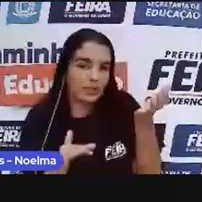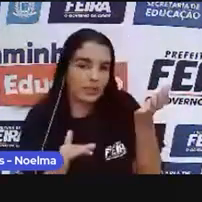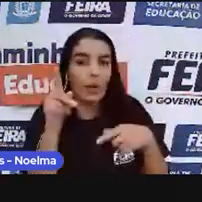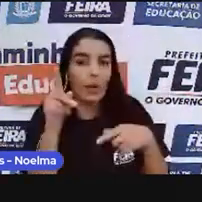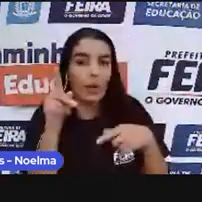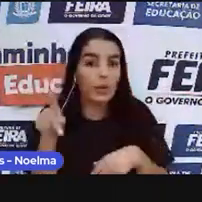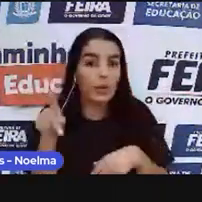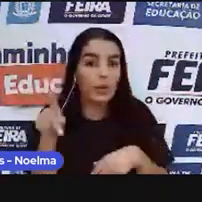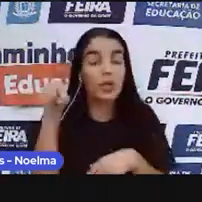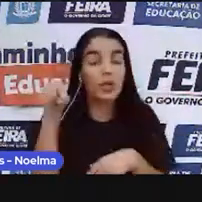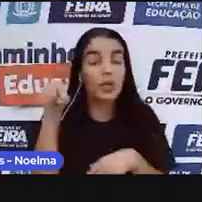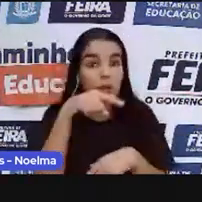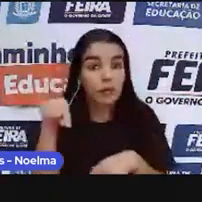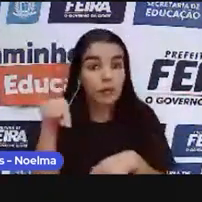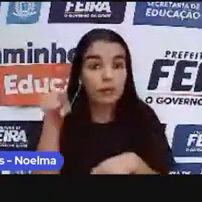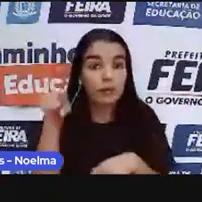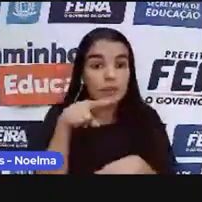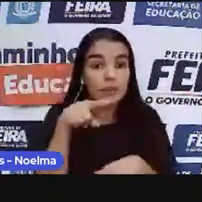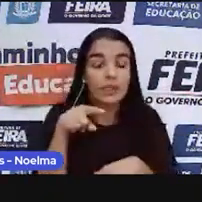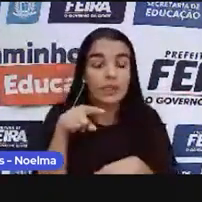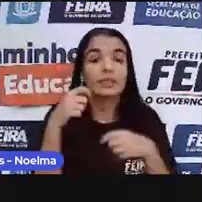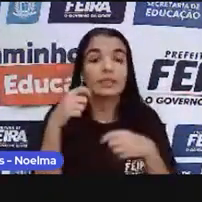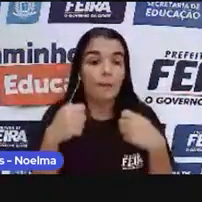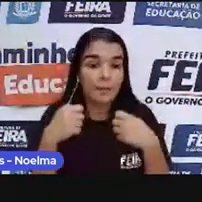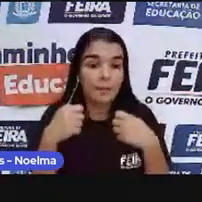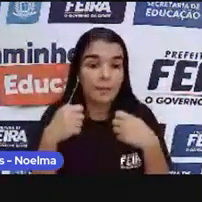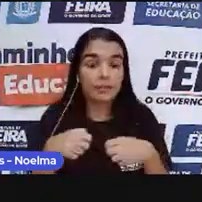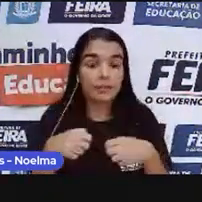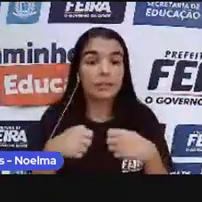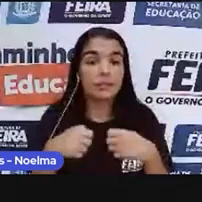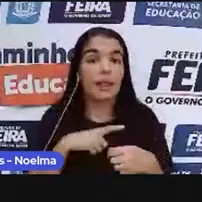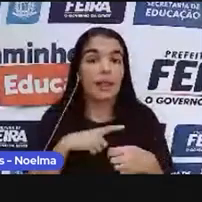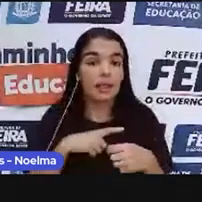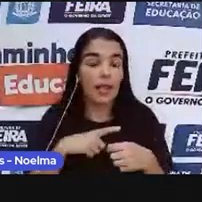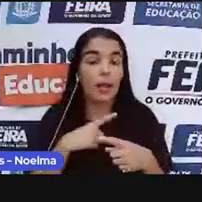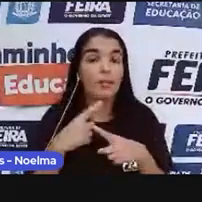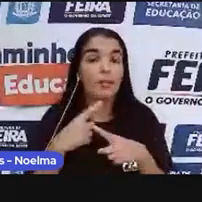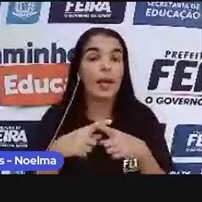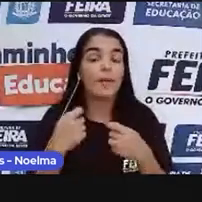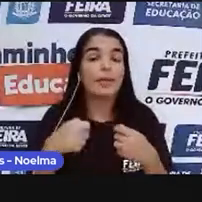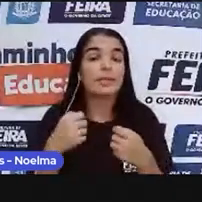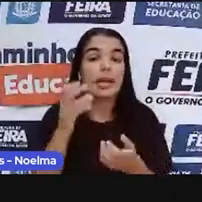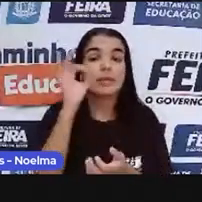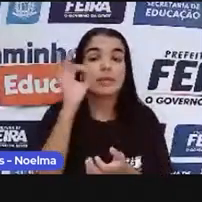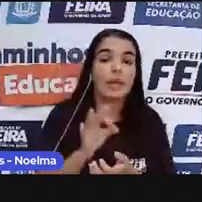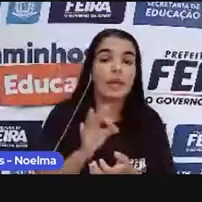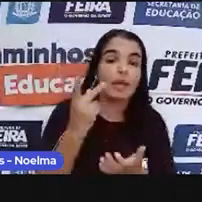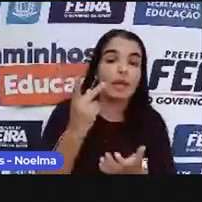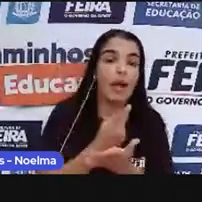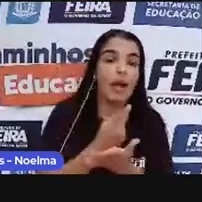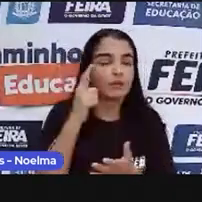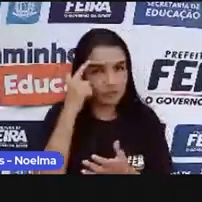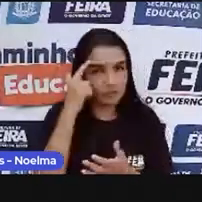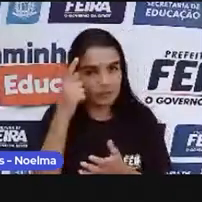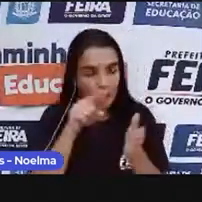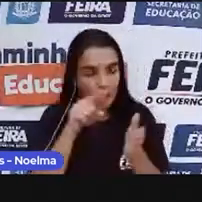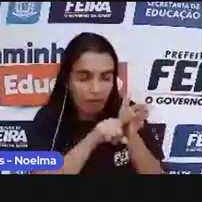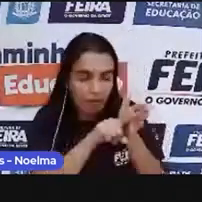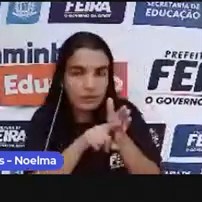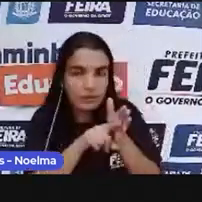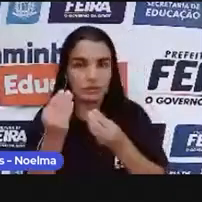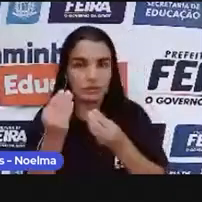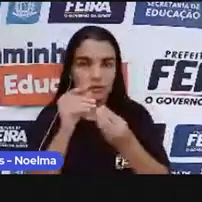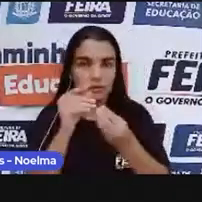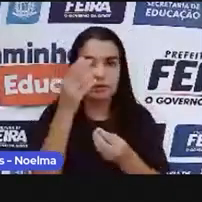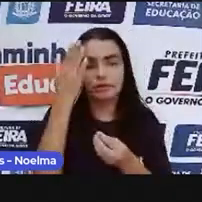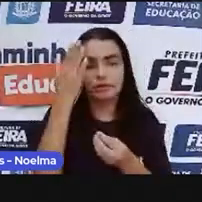vocês, a professora de vocês, irá precisar desse material para poder fazer a avaliação, saber como